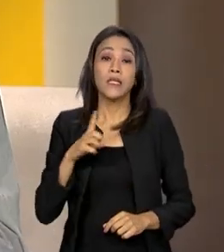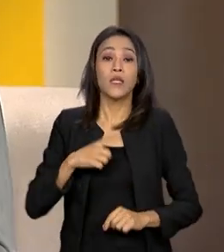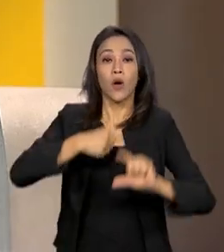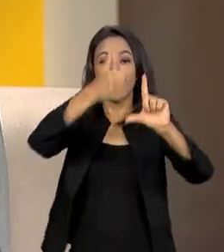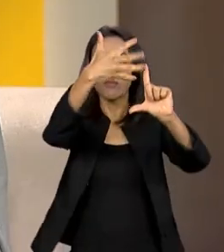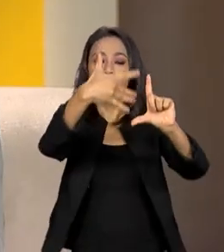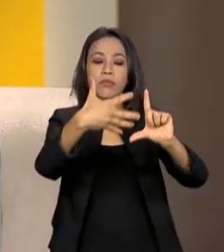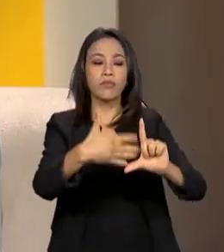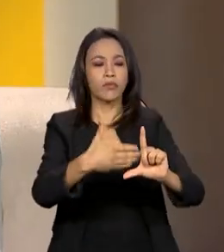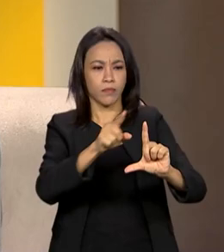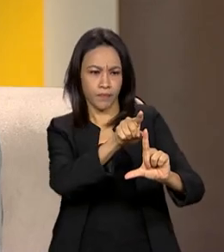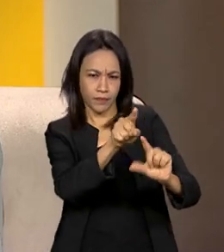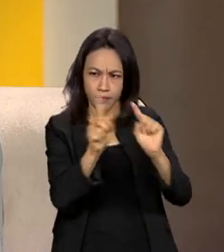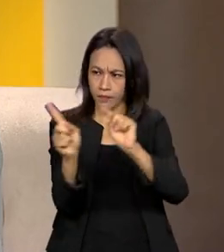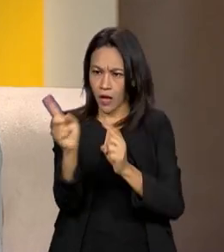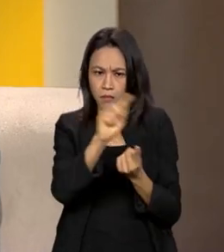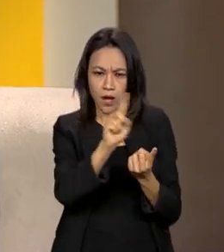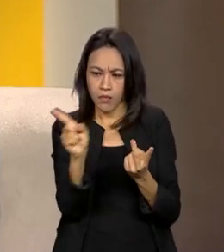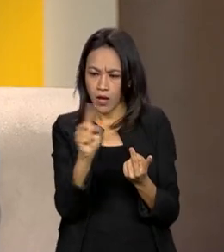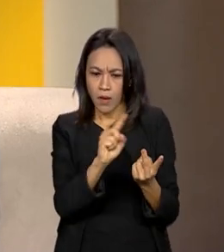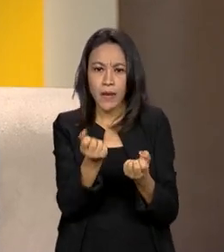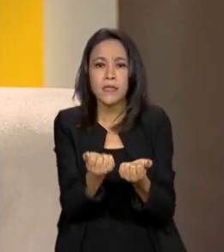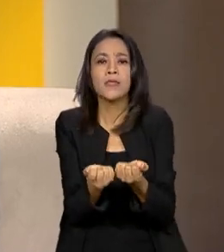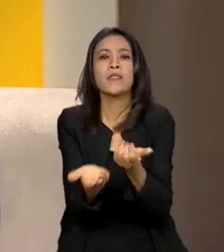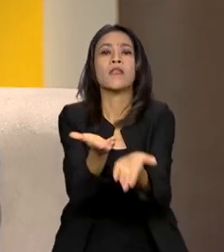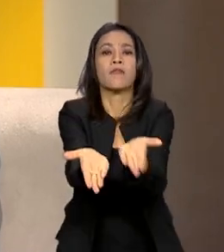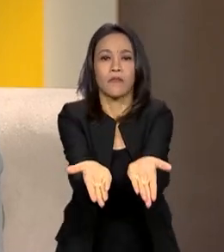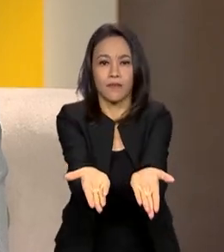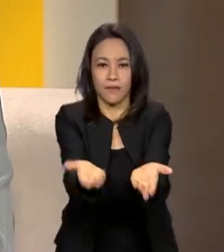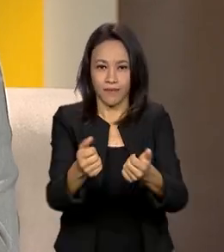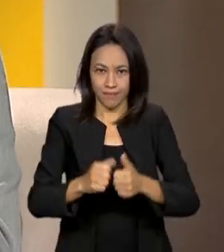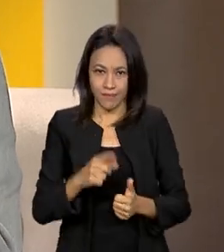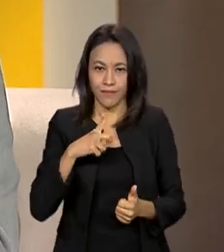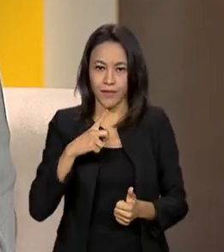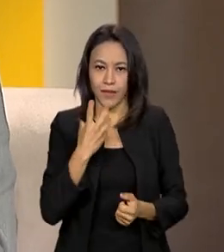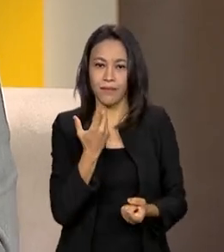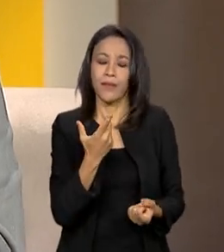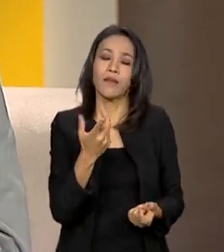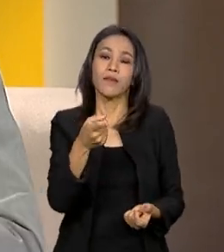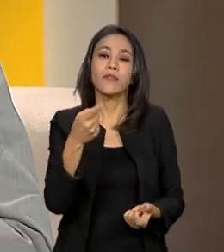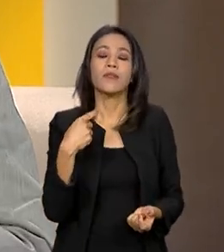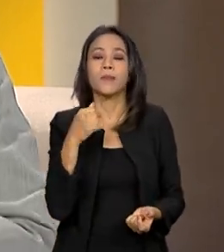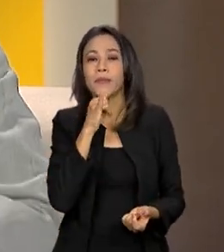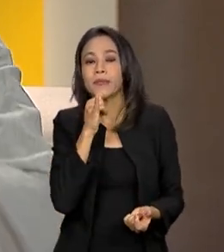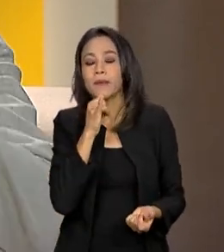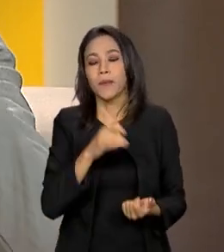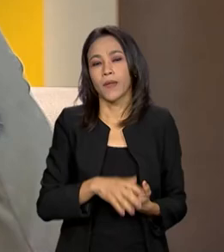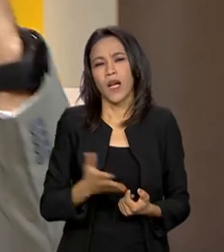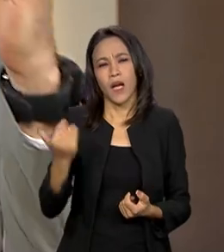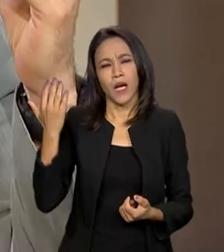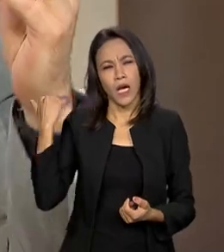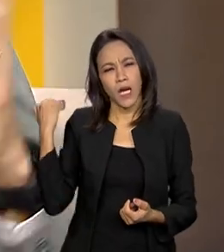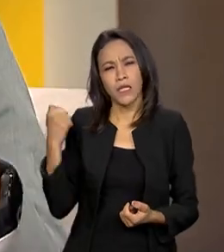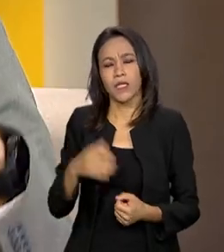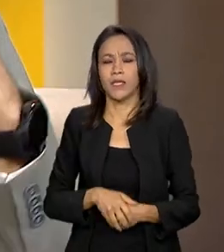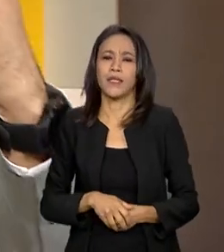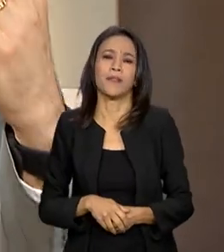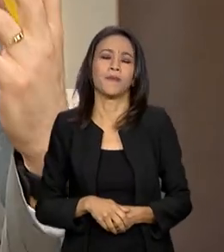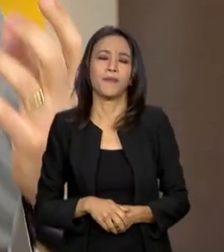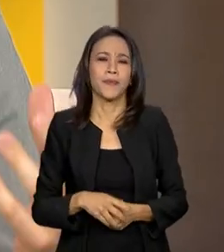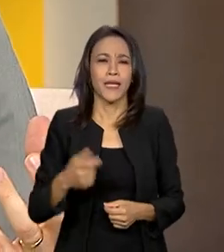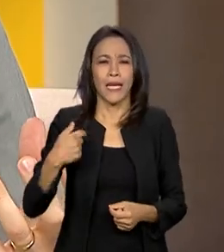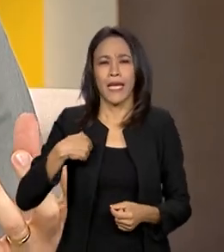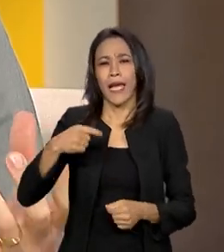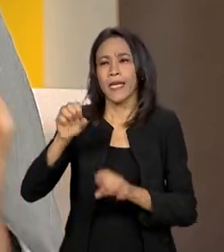serviços. Ou seja, uma das questões chaves da agenda de governo digital é a gente sair, na época do governo eletrônico, que era muito